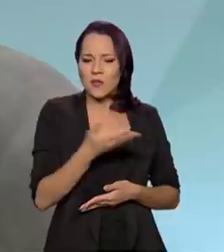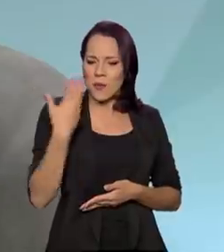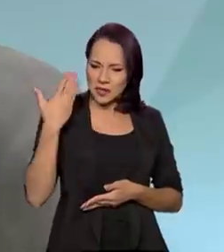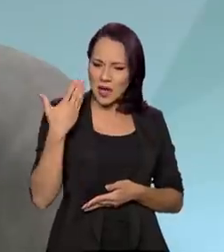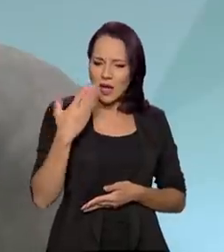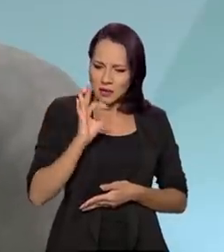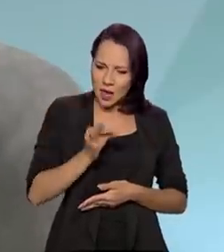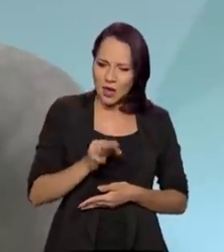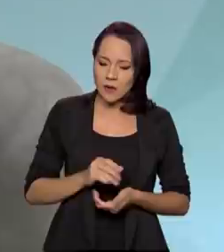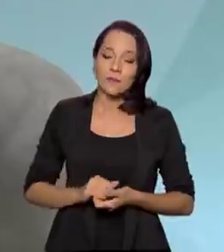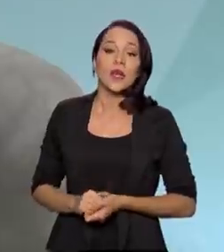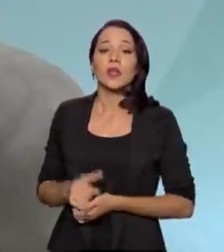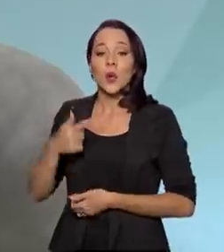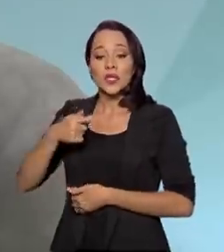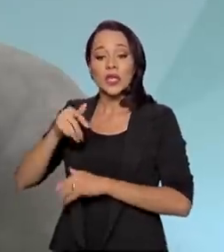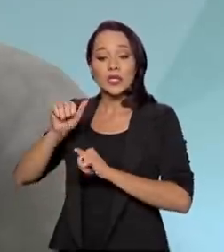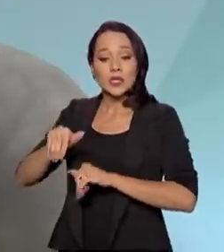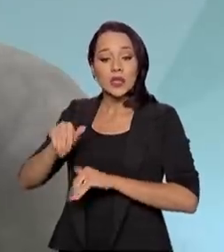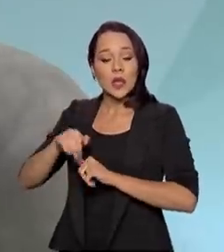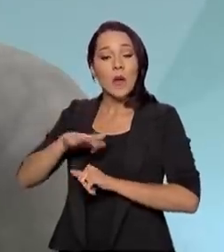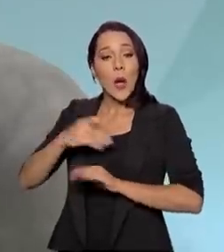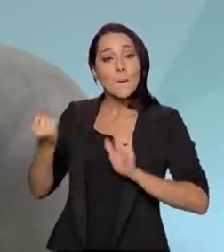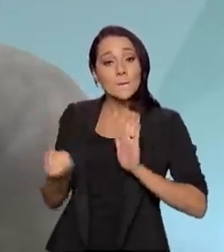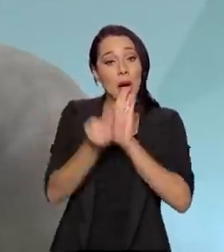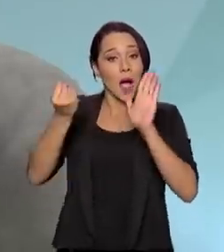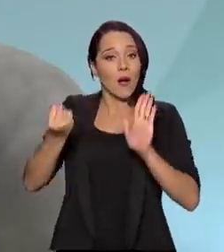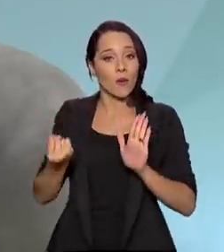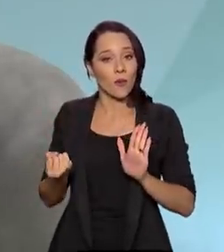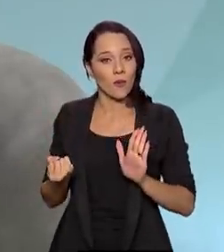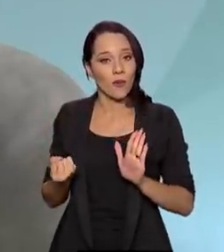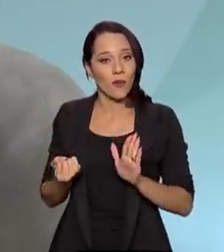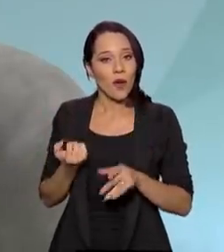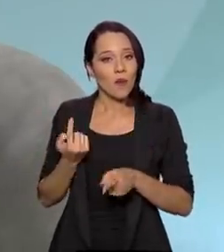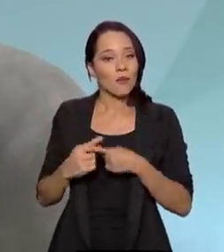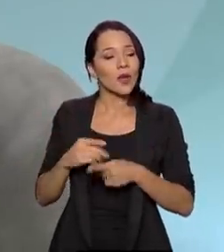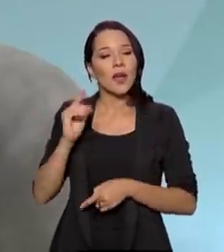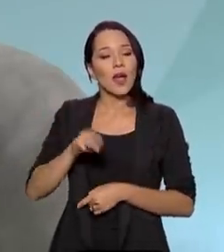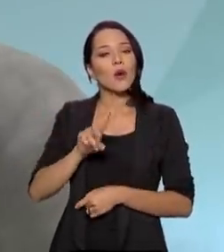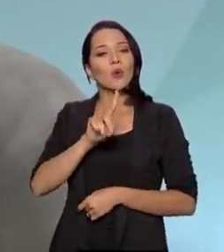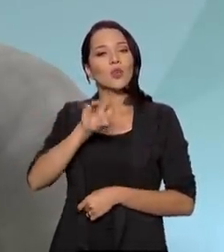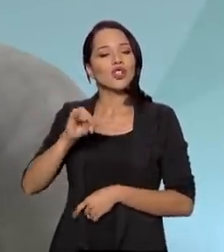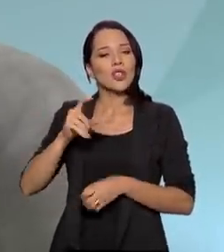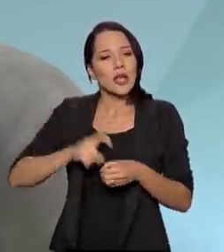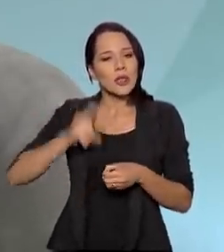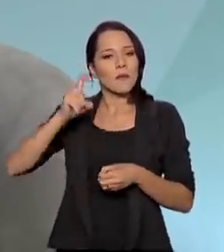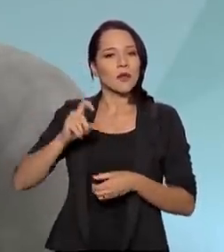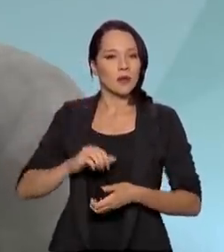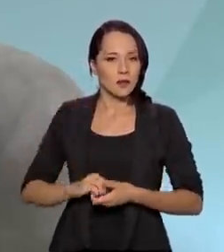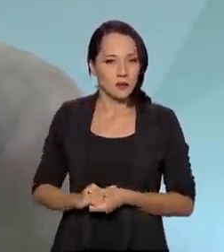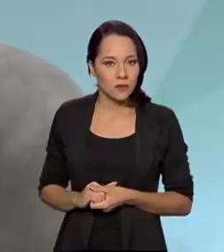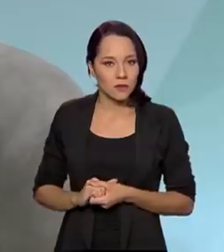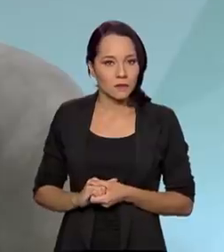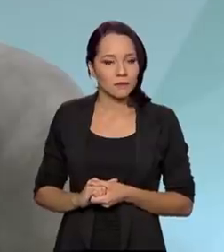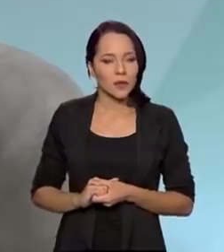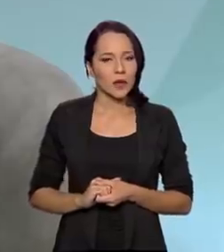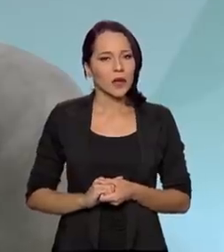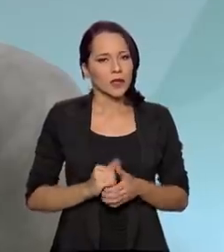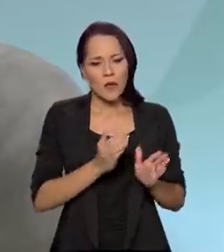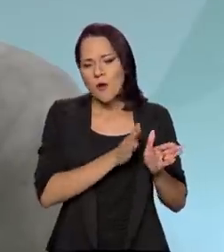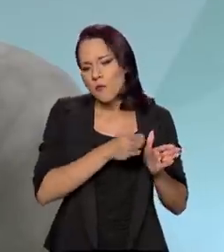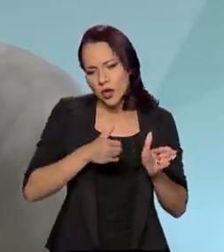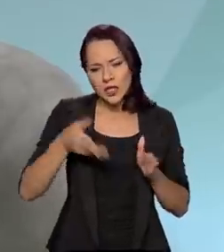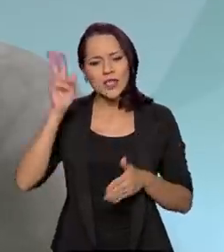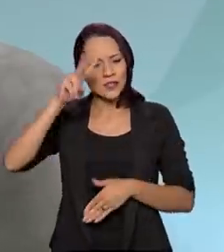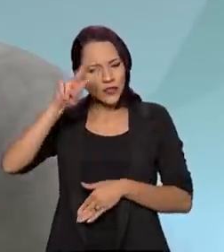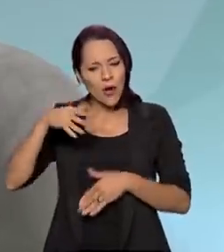senhor acha? O 7 de setembro é um marco, né? Exatamente por ser considerada a data da independência. Mas se nós formos